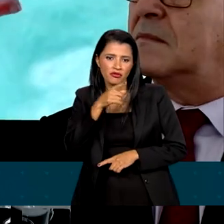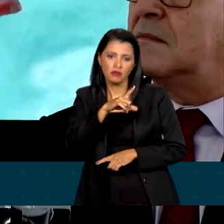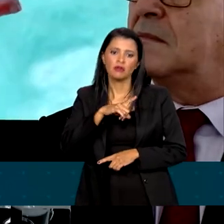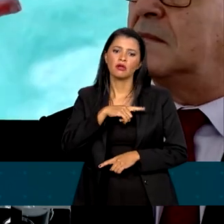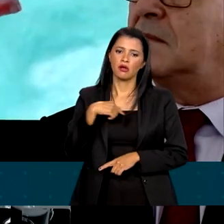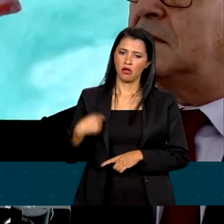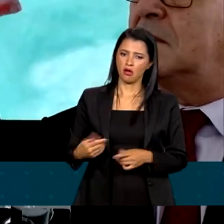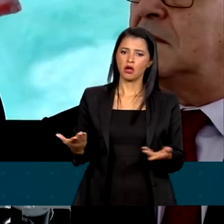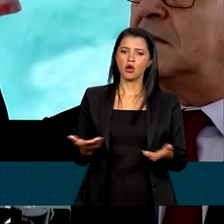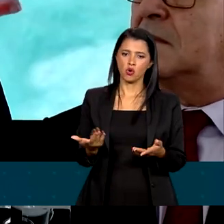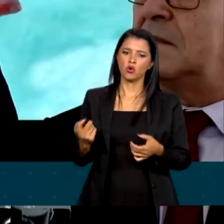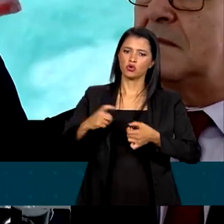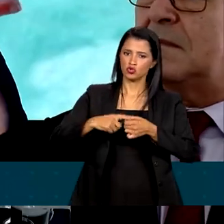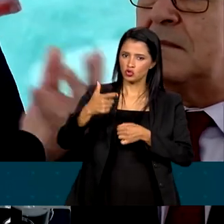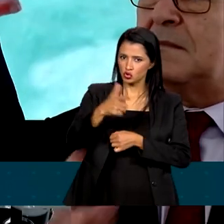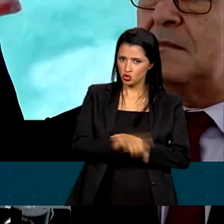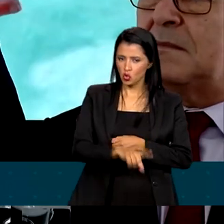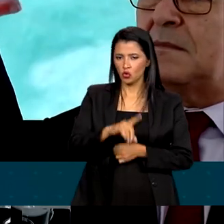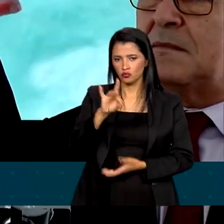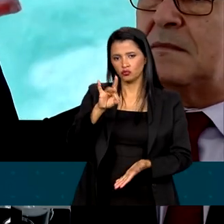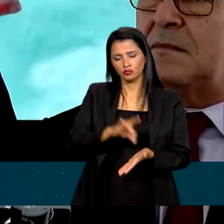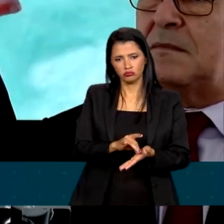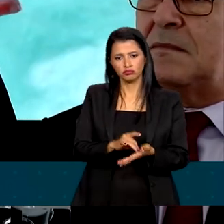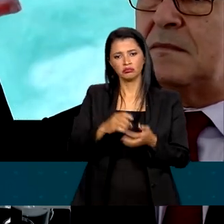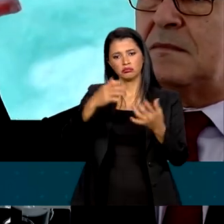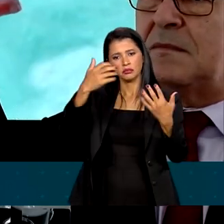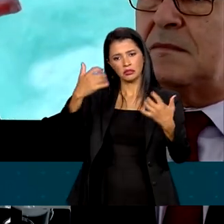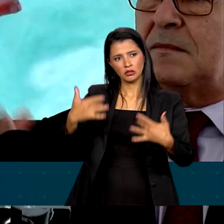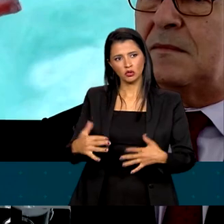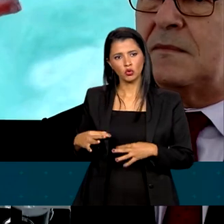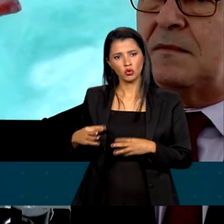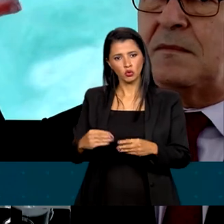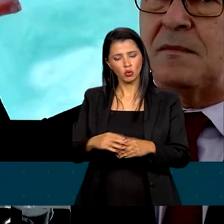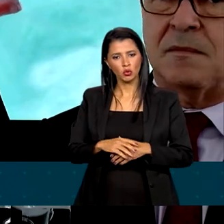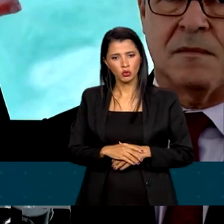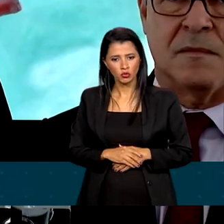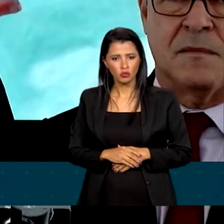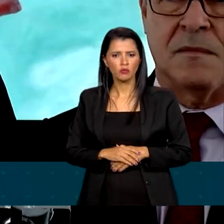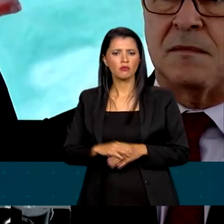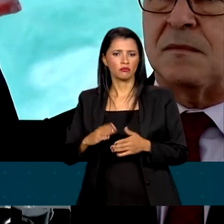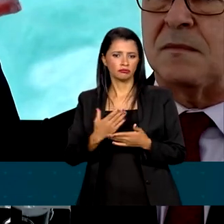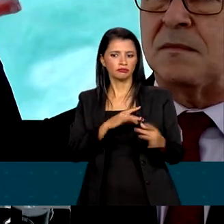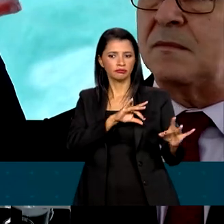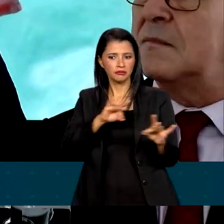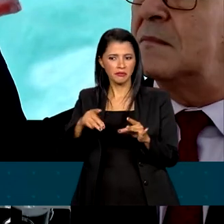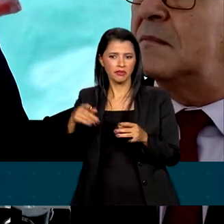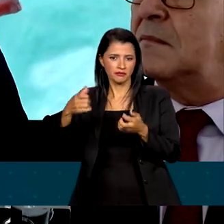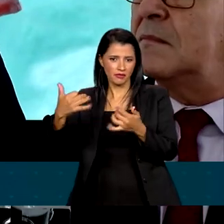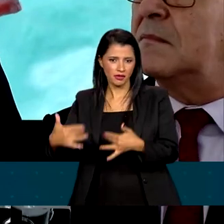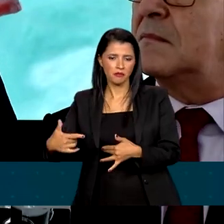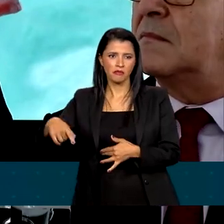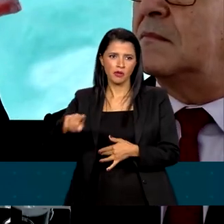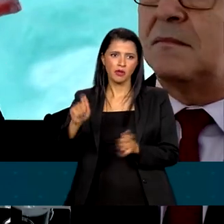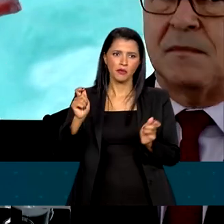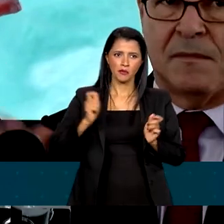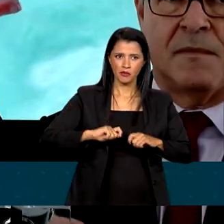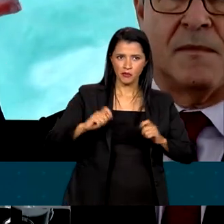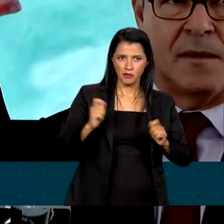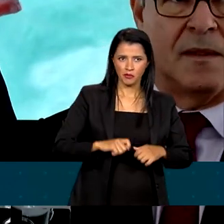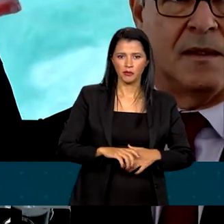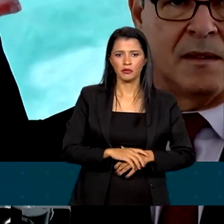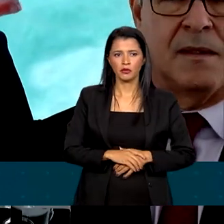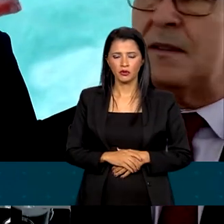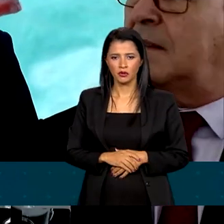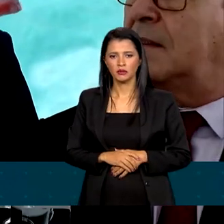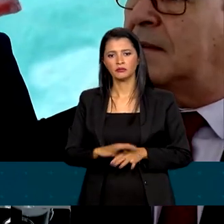agora então para ser formalizado. Relatamos tudo isso a ele, ele deu desdobramentos, encaminhamentos para que a gente então possa ajudar a preparar